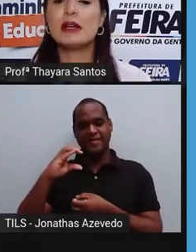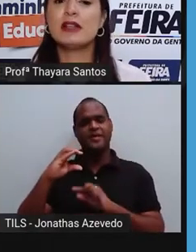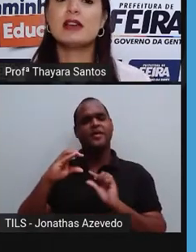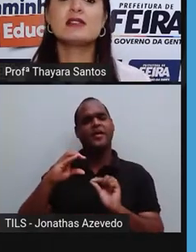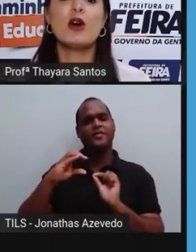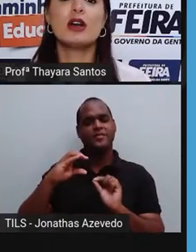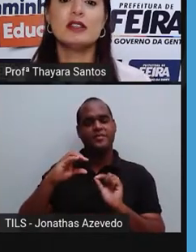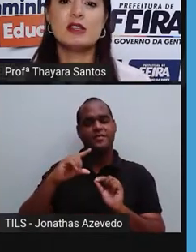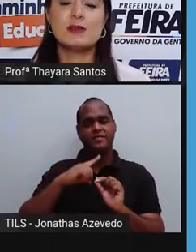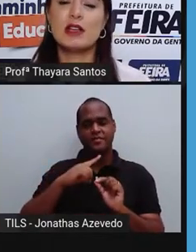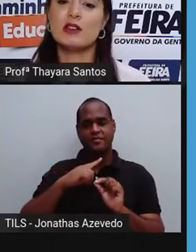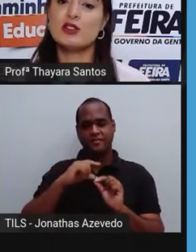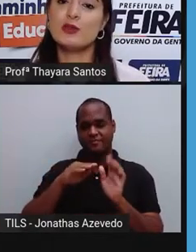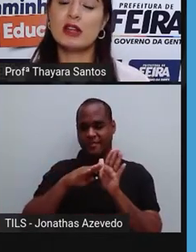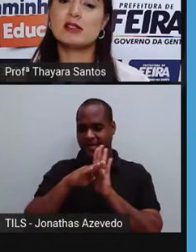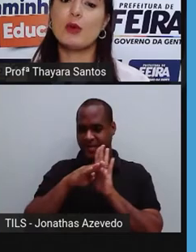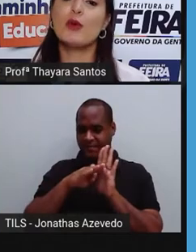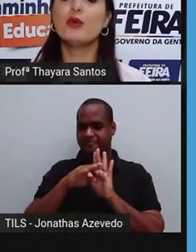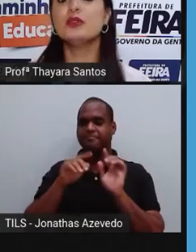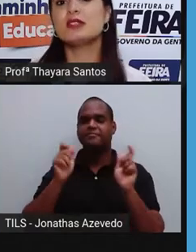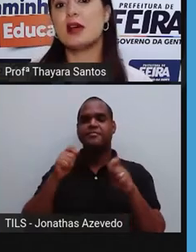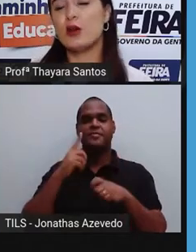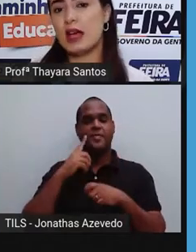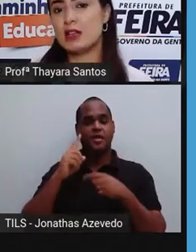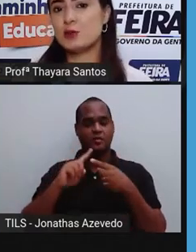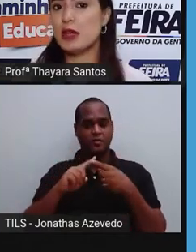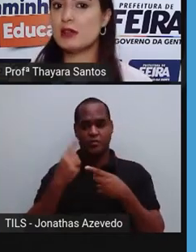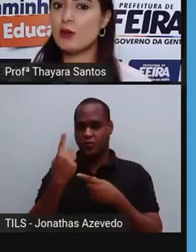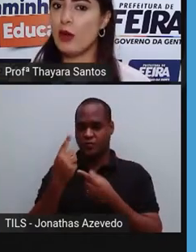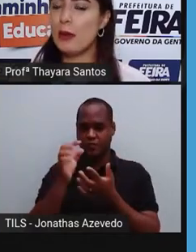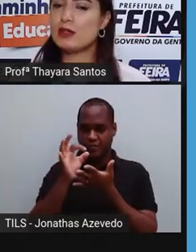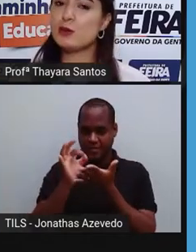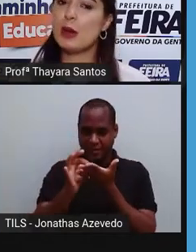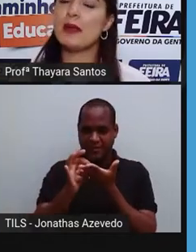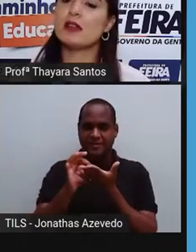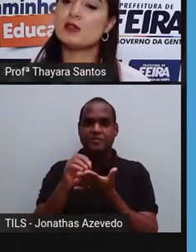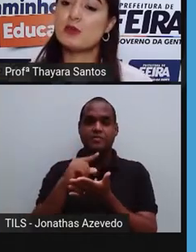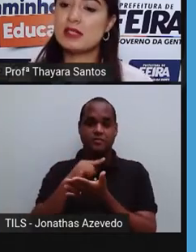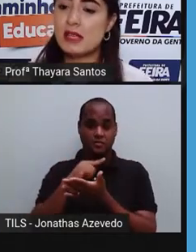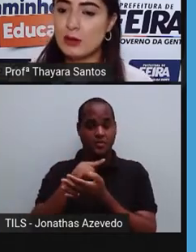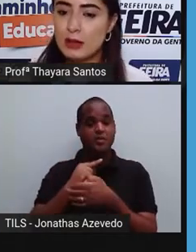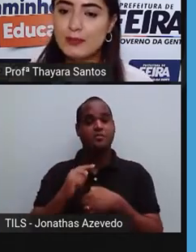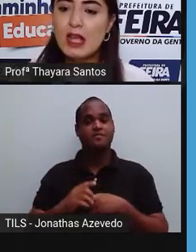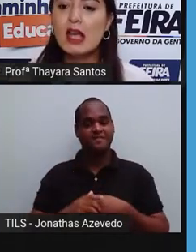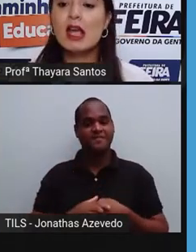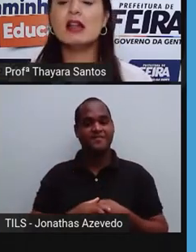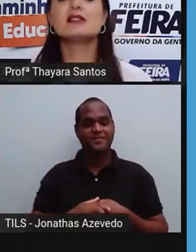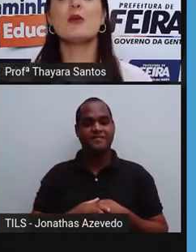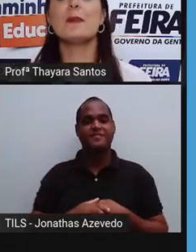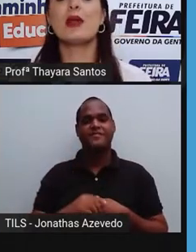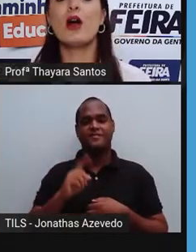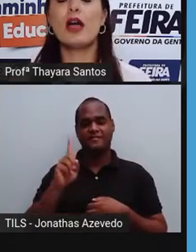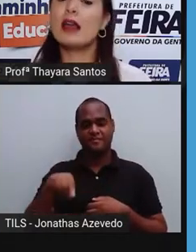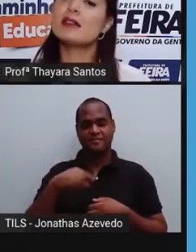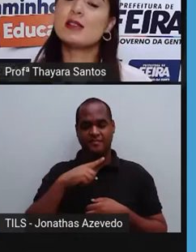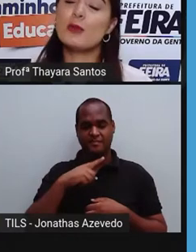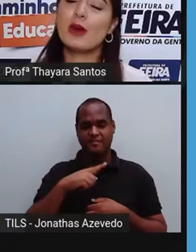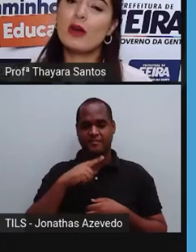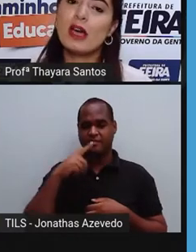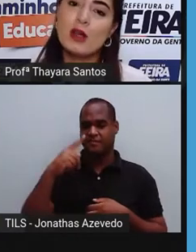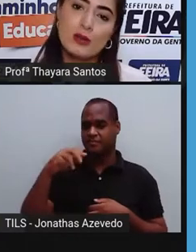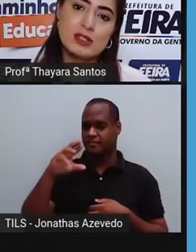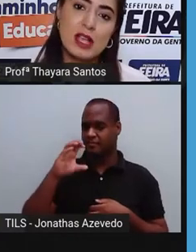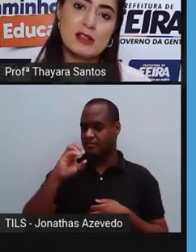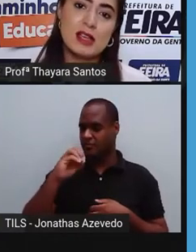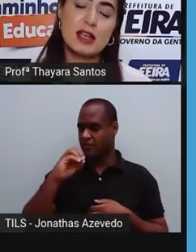As bactérias são organismos que a gente fala que são unicelulares, porque eles são formados por apenas uma célula. Elas são